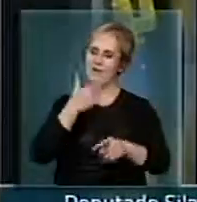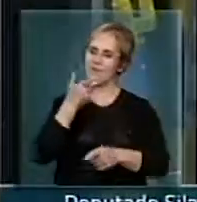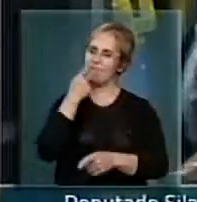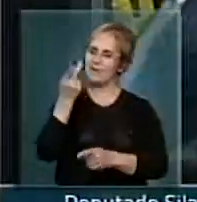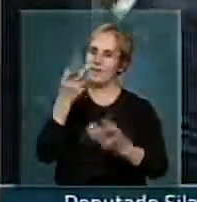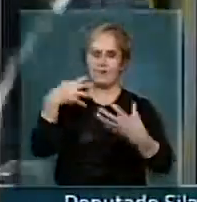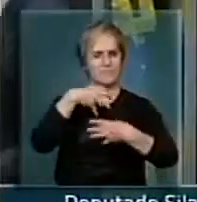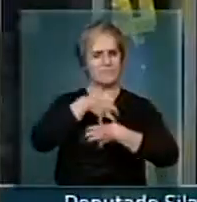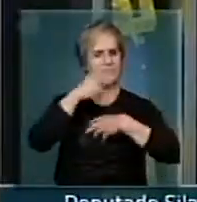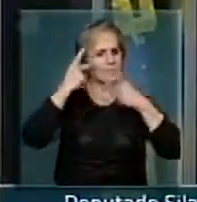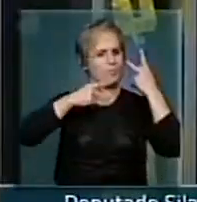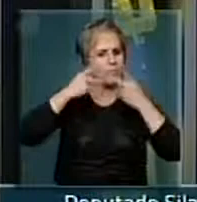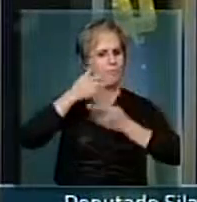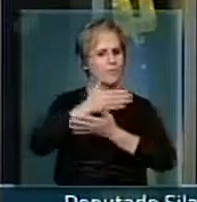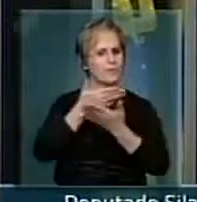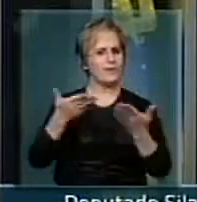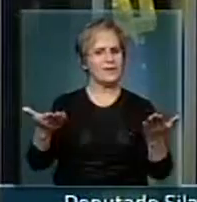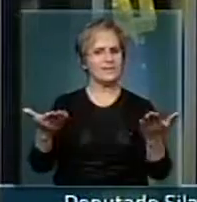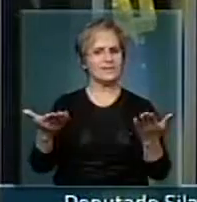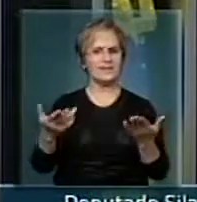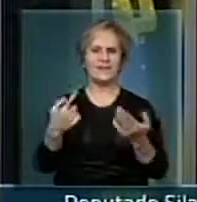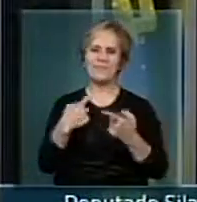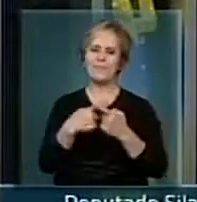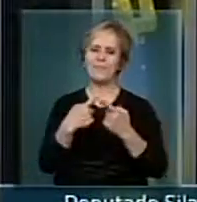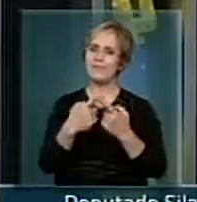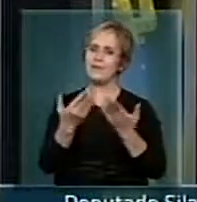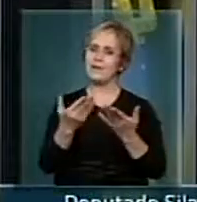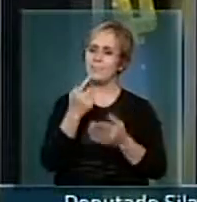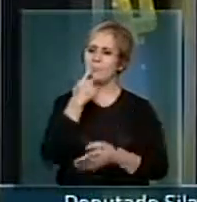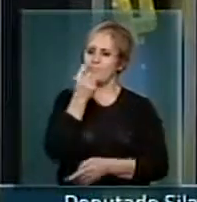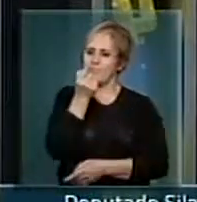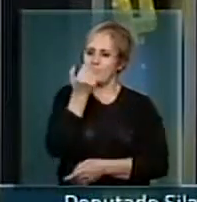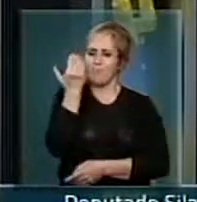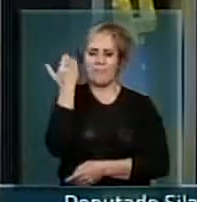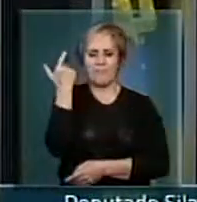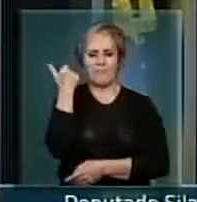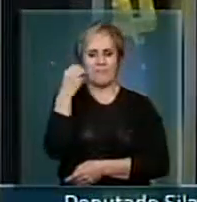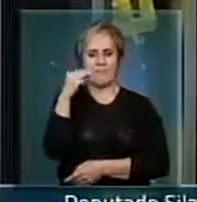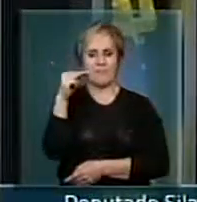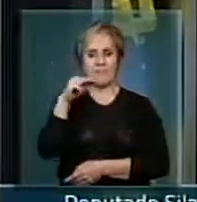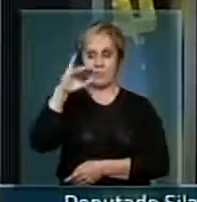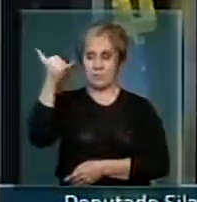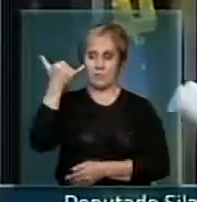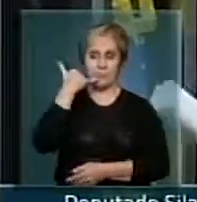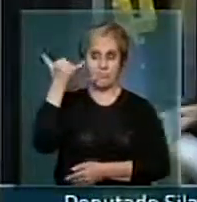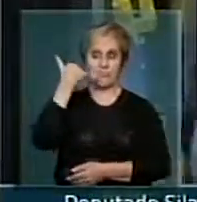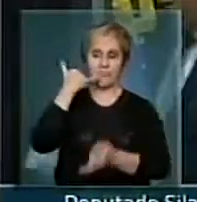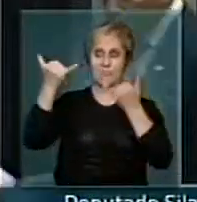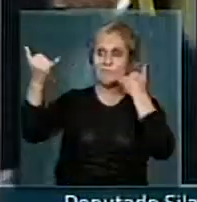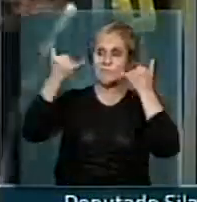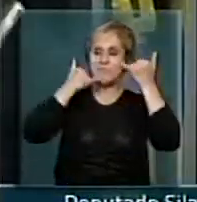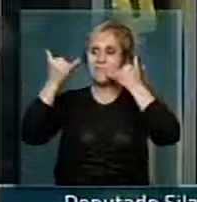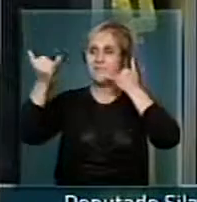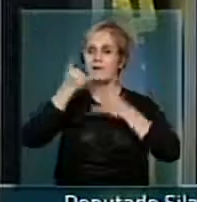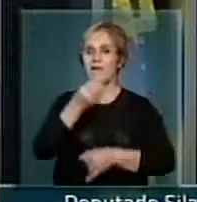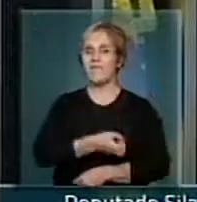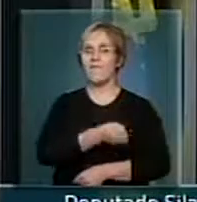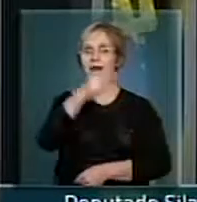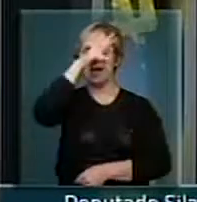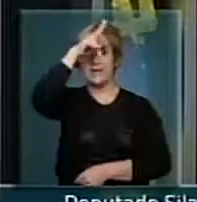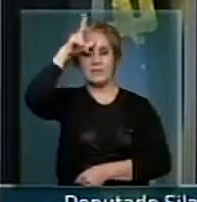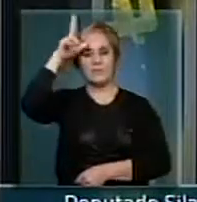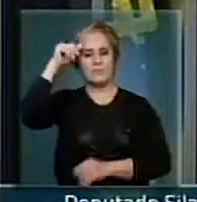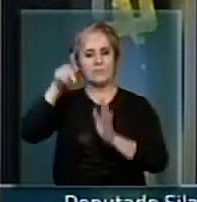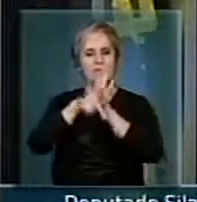política. Afinal de contas, senhor presidente, há poucos minutos recebi telefonemas de vários prefeitos do Amazonas